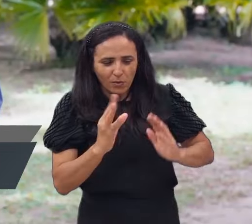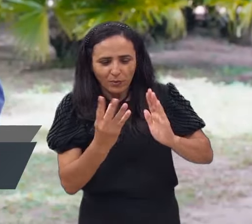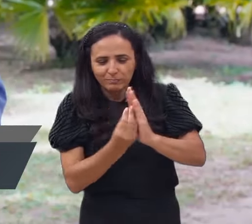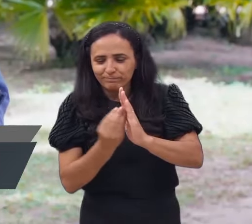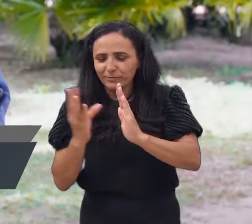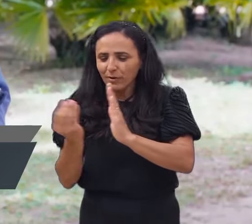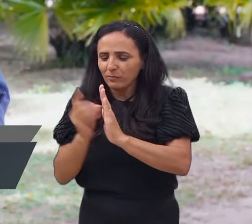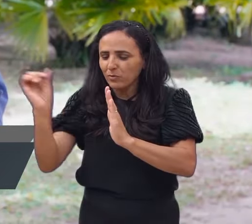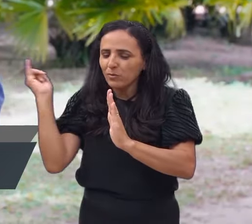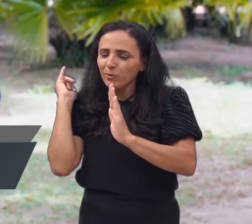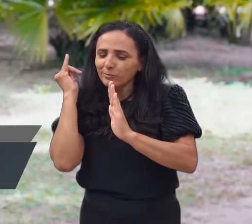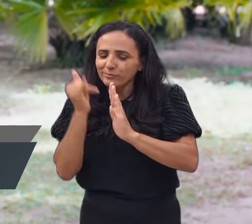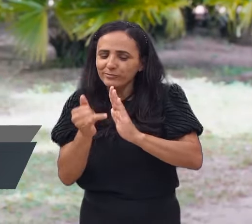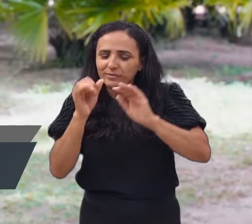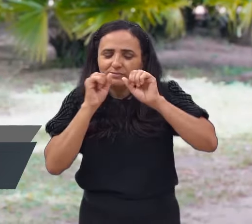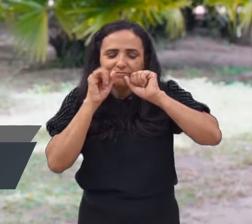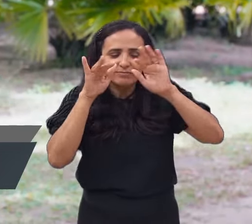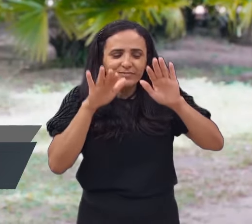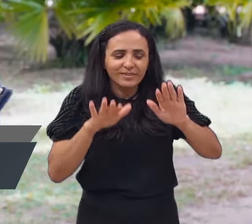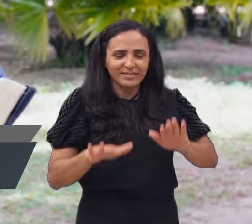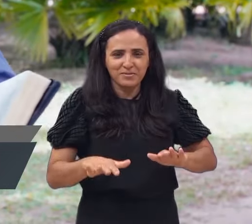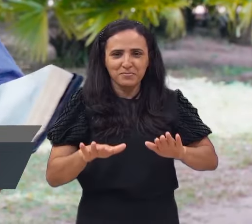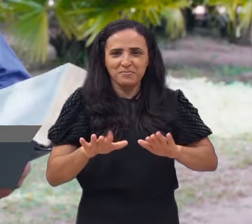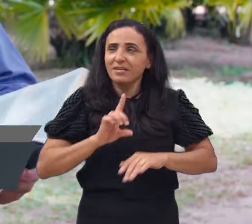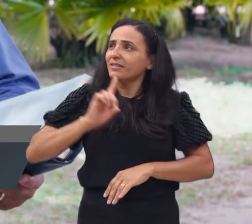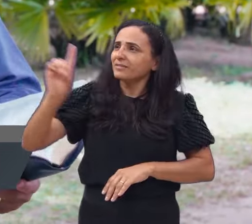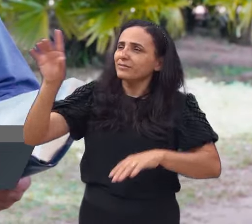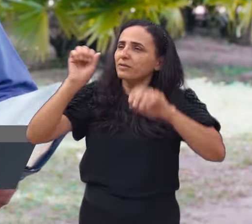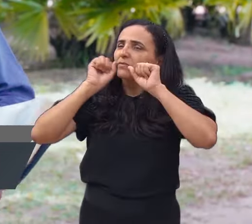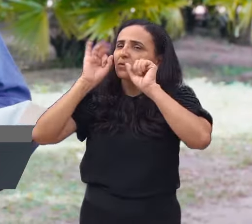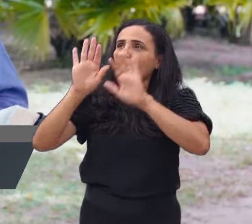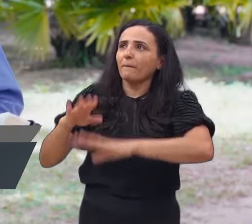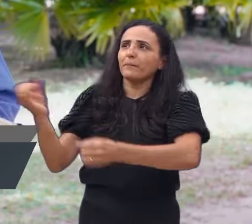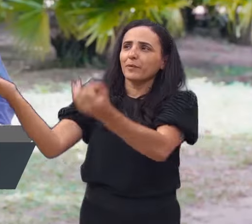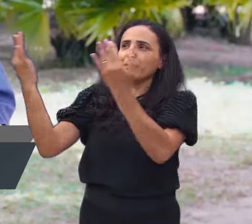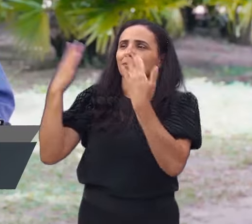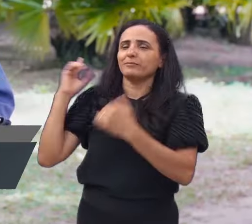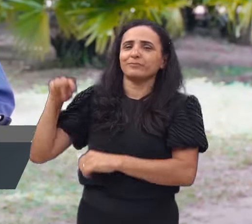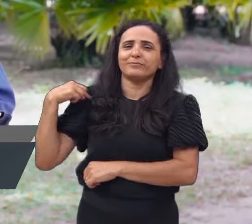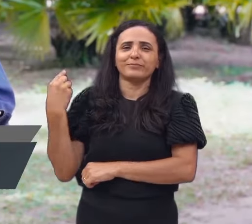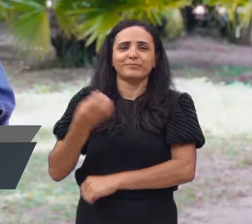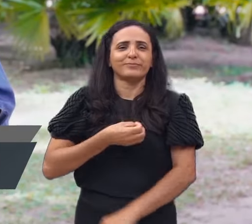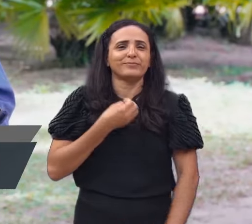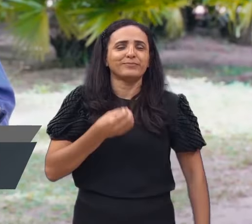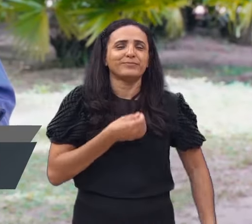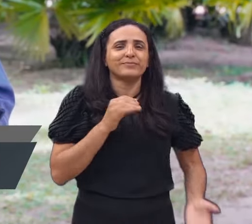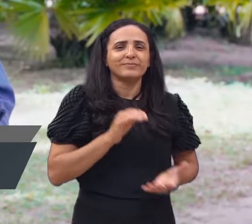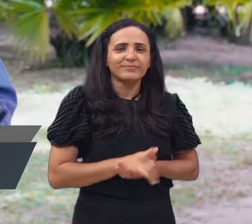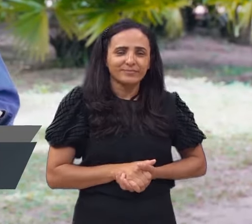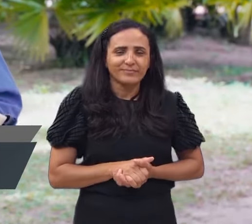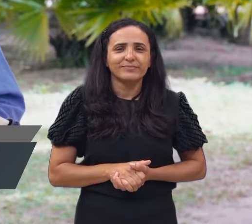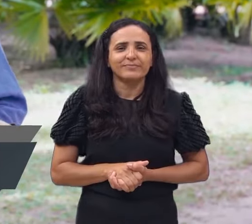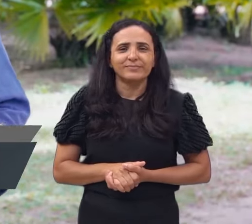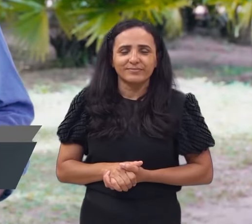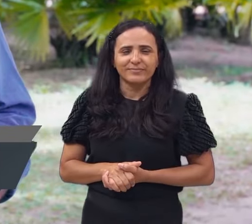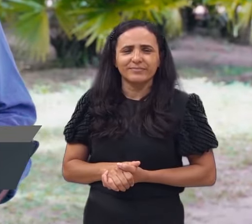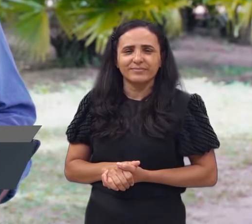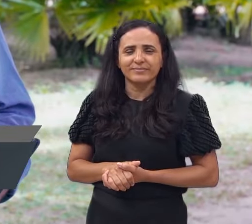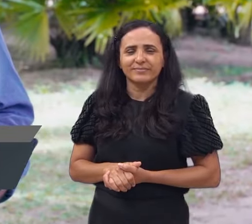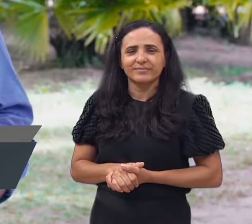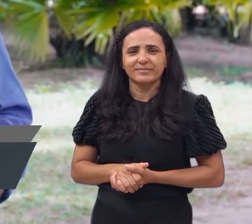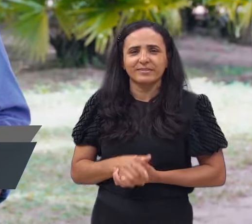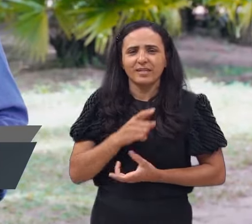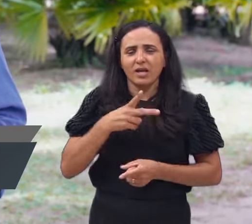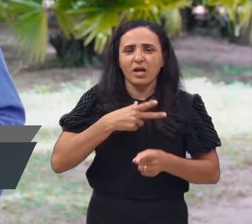Ao vencedor, dá-lhe-ei do manar escondido. O Senhor tem um manar escondido para nós, aleluia. Bem como